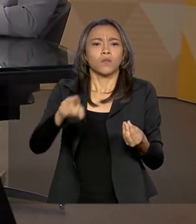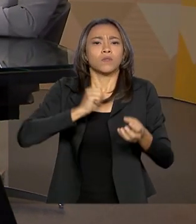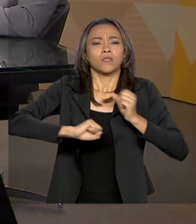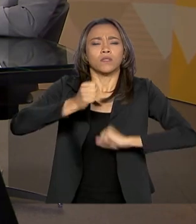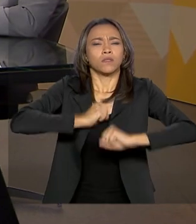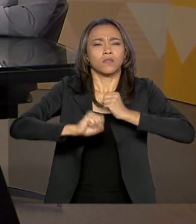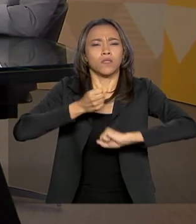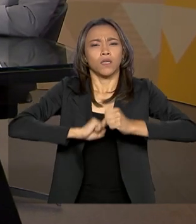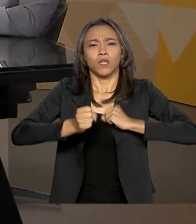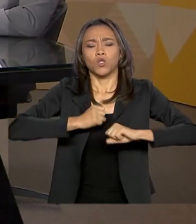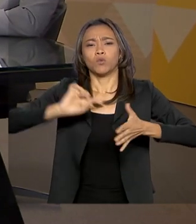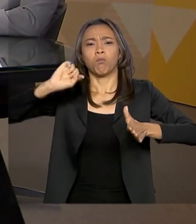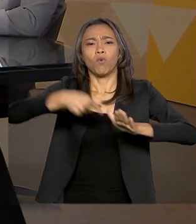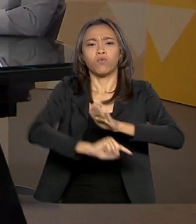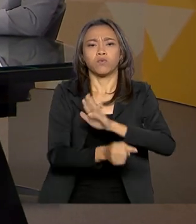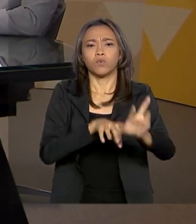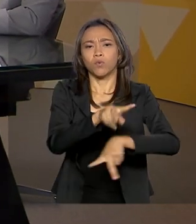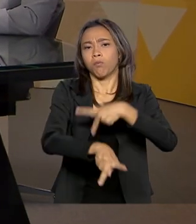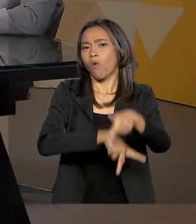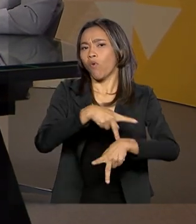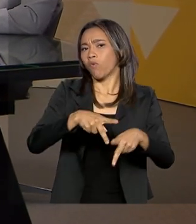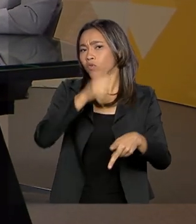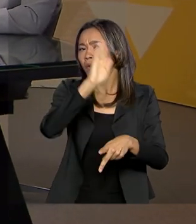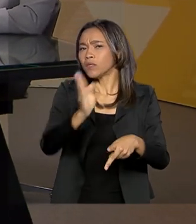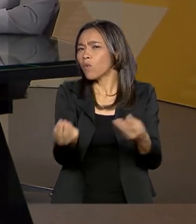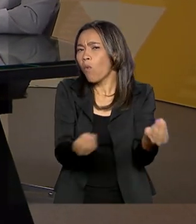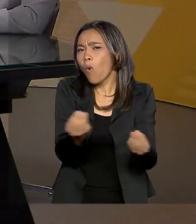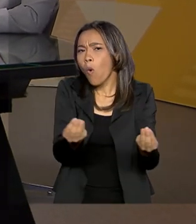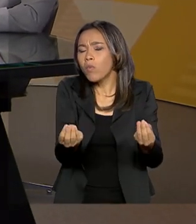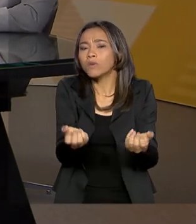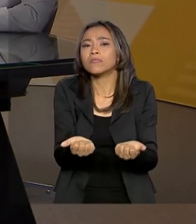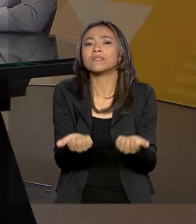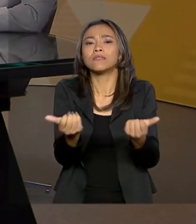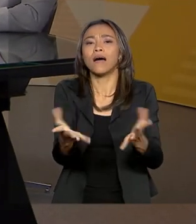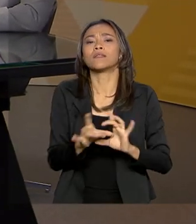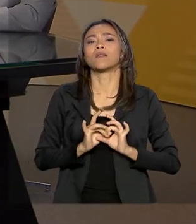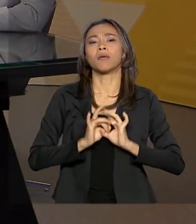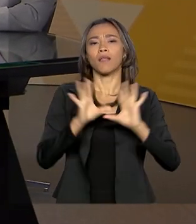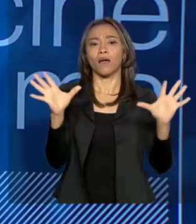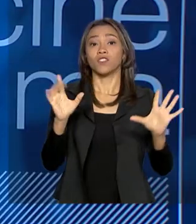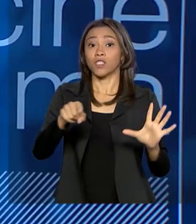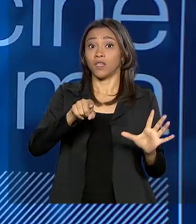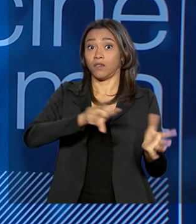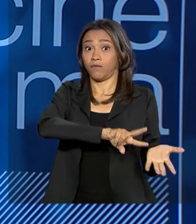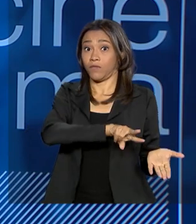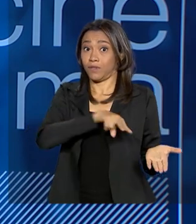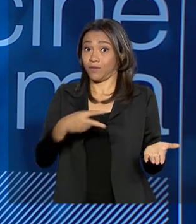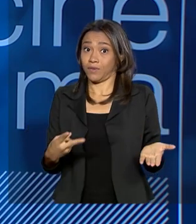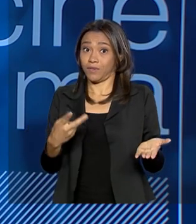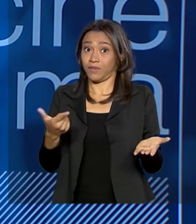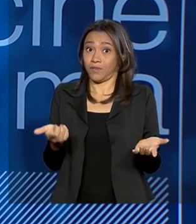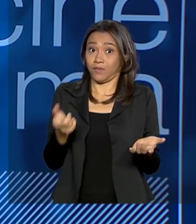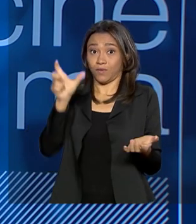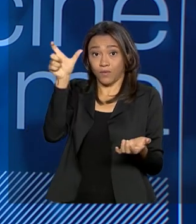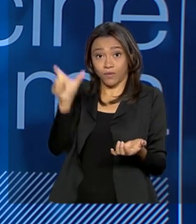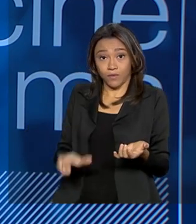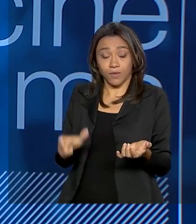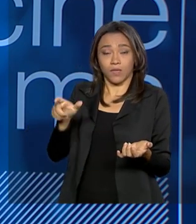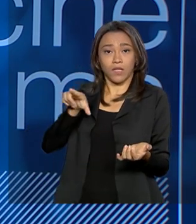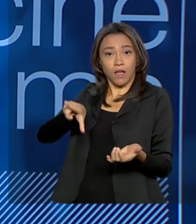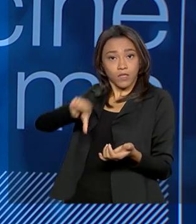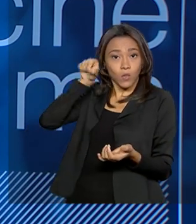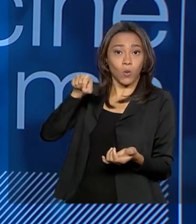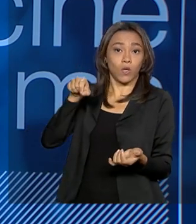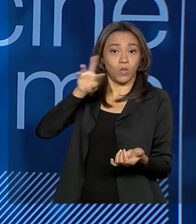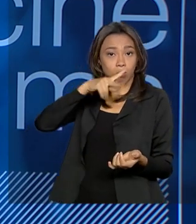profundos do povo brasileiro, que se traduziram na eleição do presidente Jair Bolsonaro, como fazê-lo no